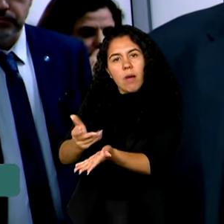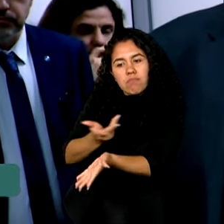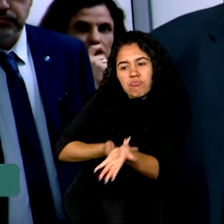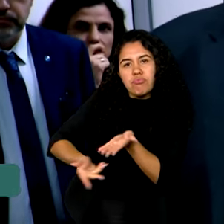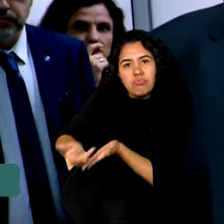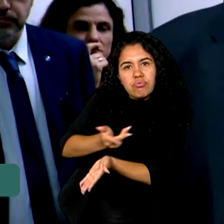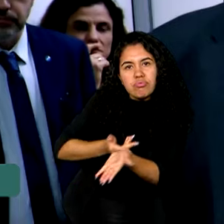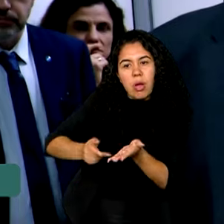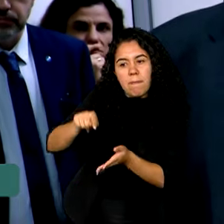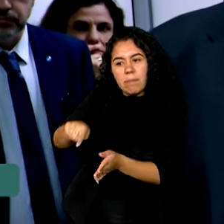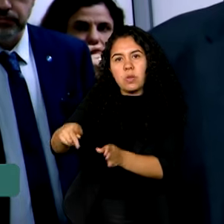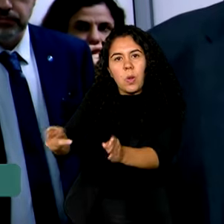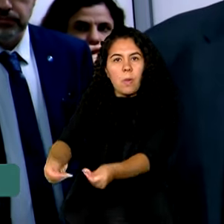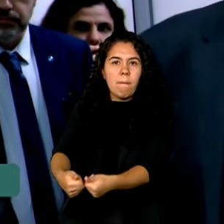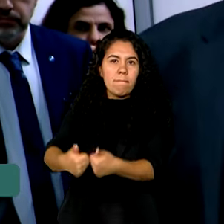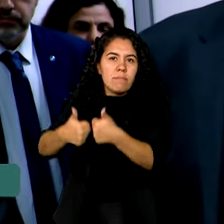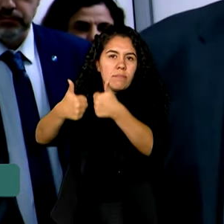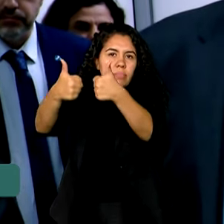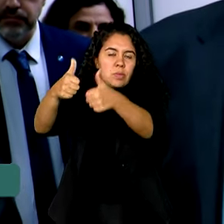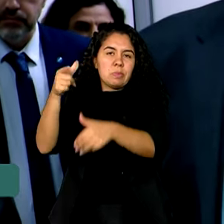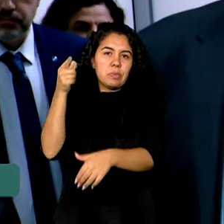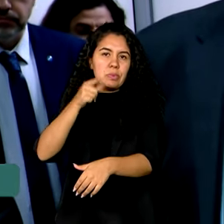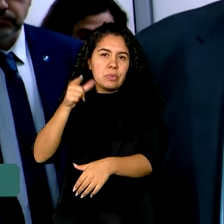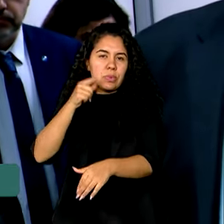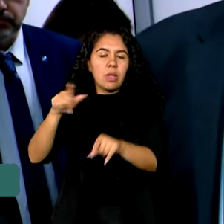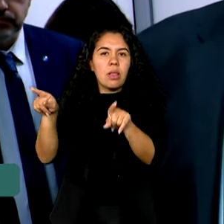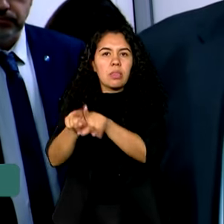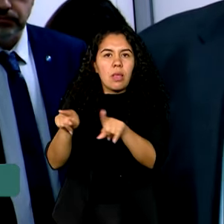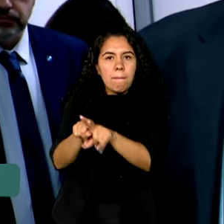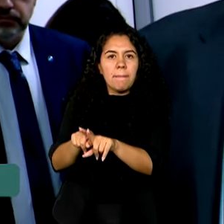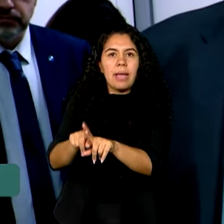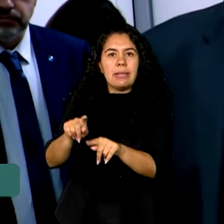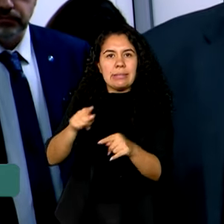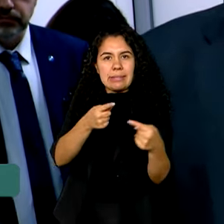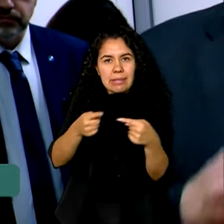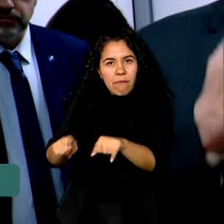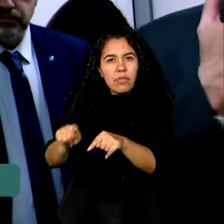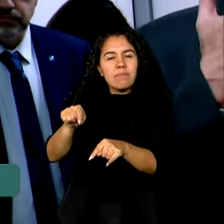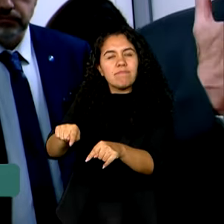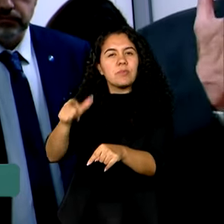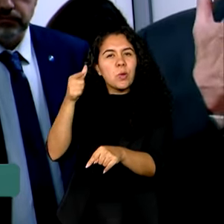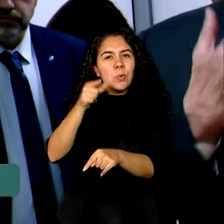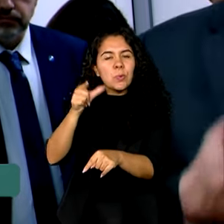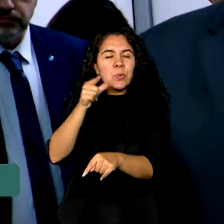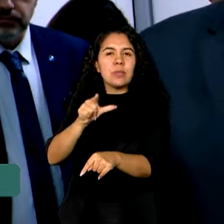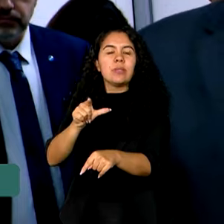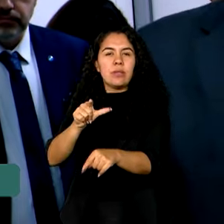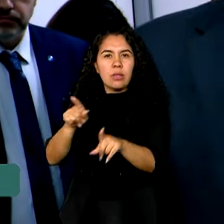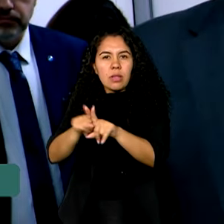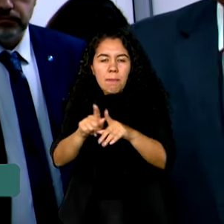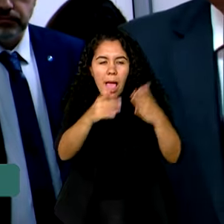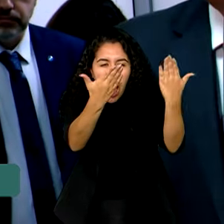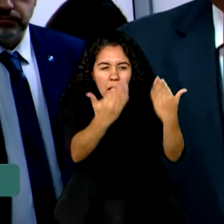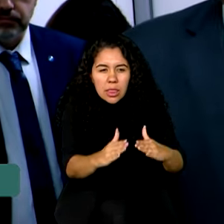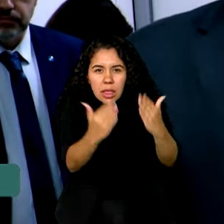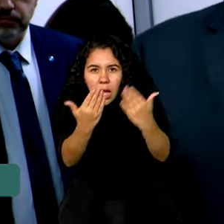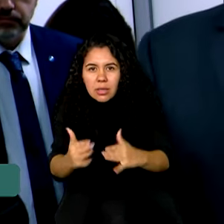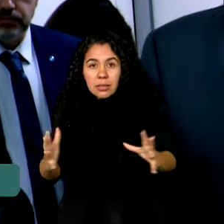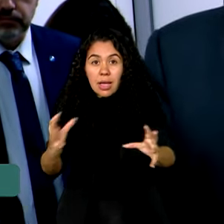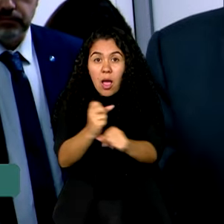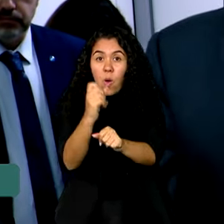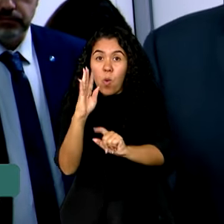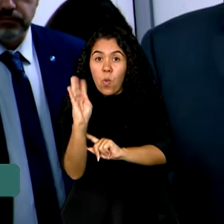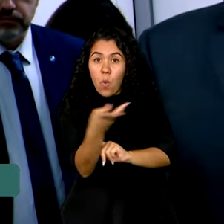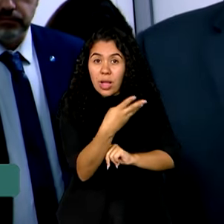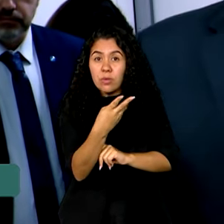o IBAMA possa atender esse desafio de não só analisar essas quatro mil obras,